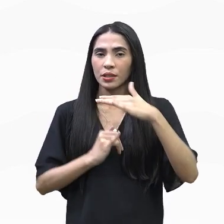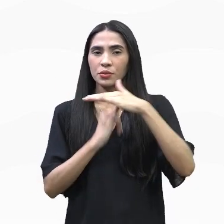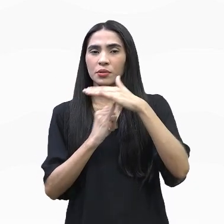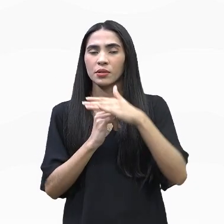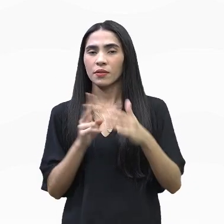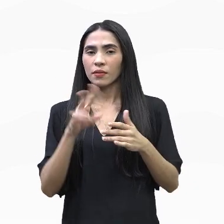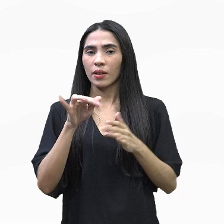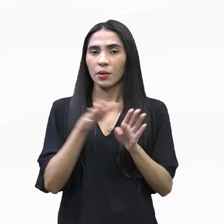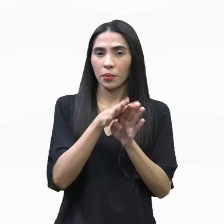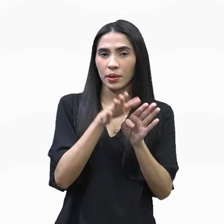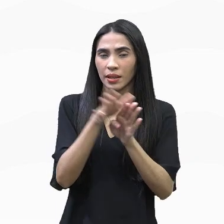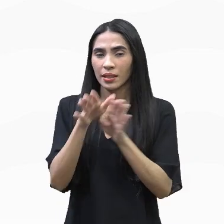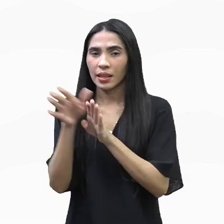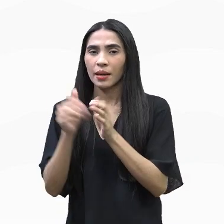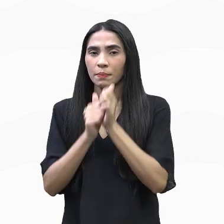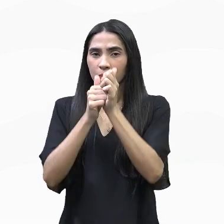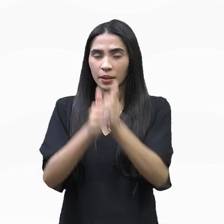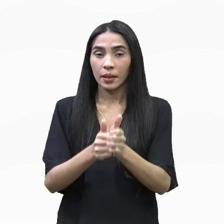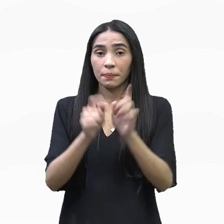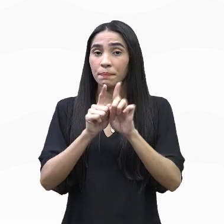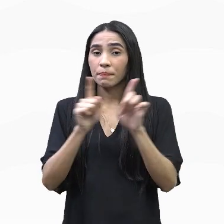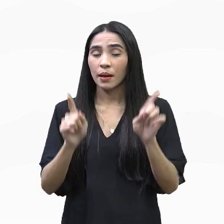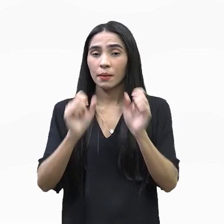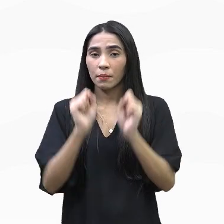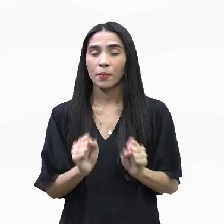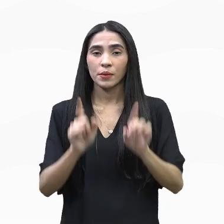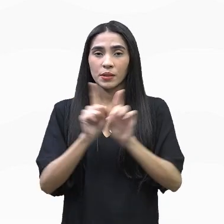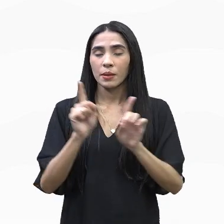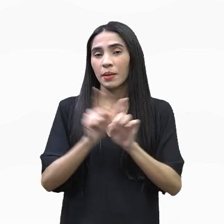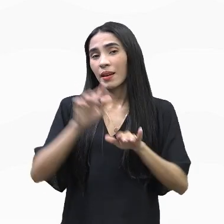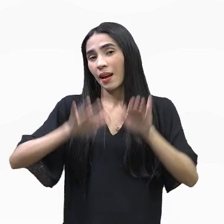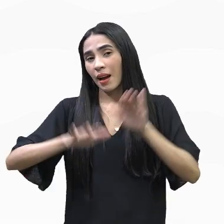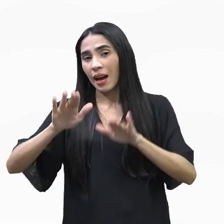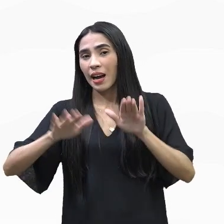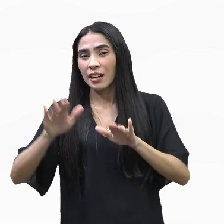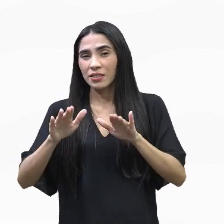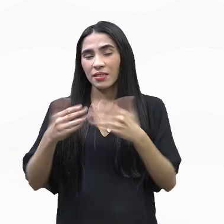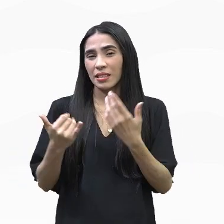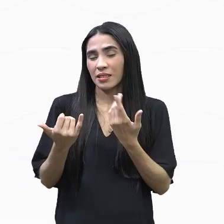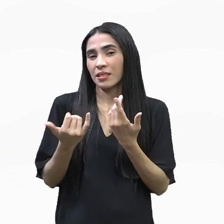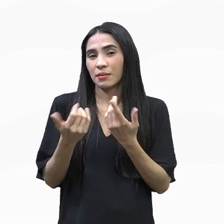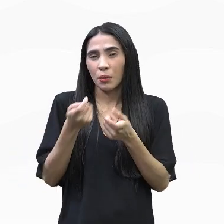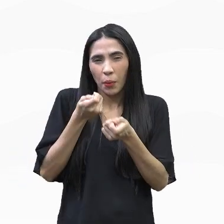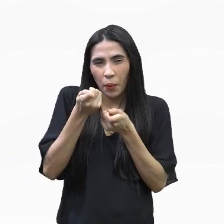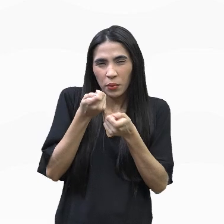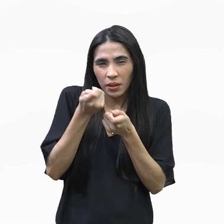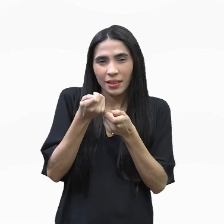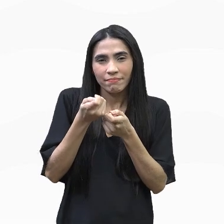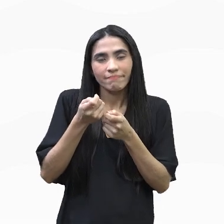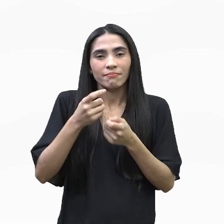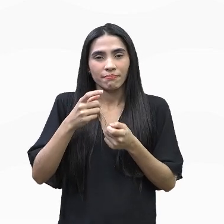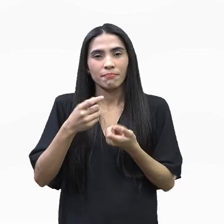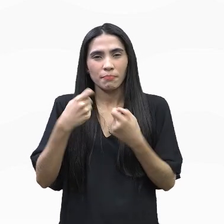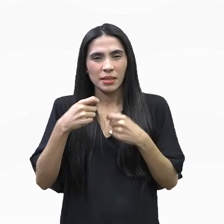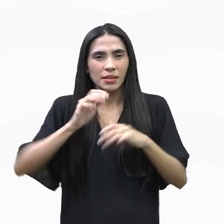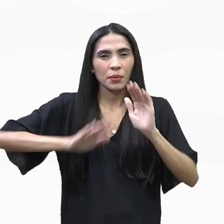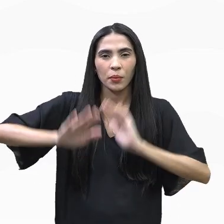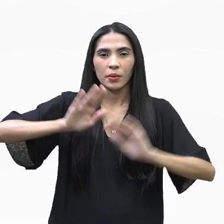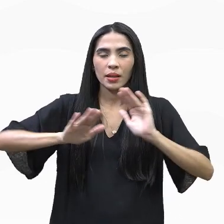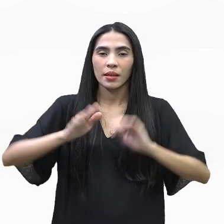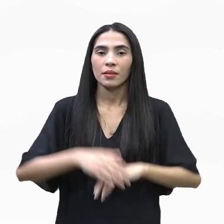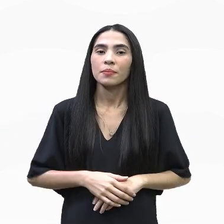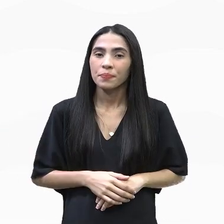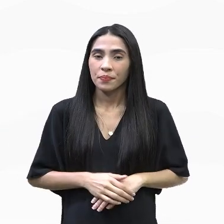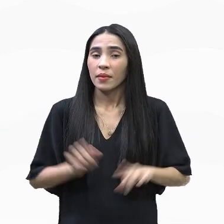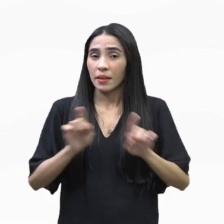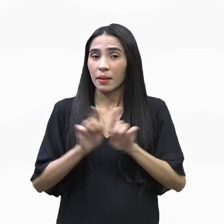nos orientar, que vai nos guiar, mas que pode também, muitas vezes, nos manipular. A tem que tomar muito cuidado com isso daí. E faz parte